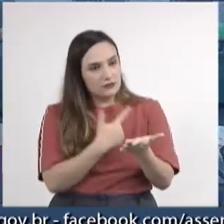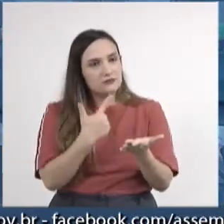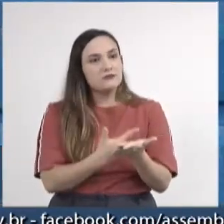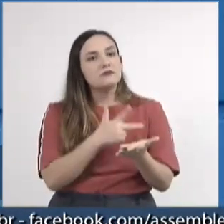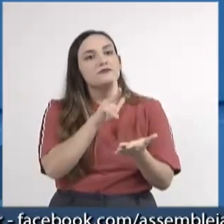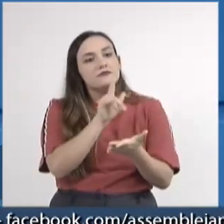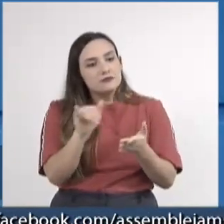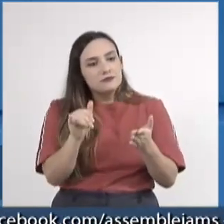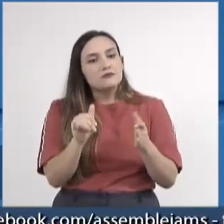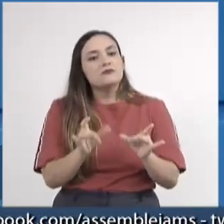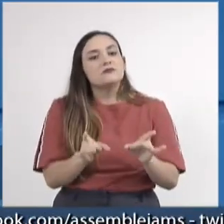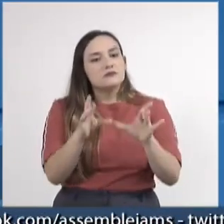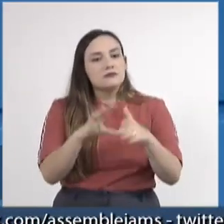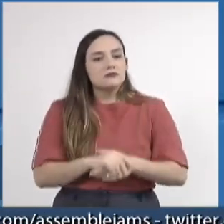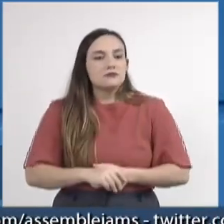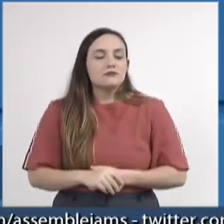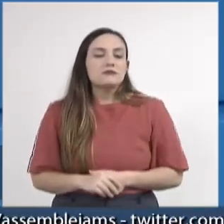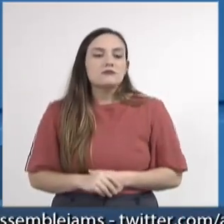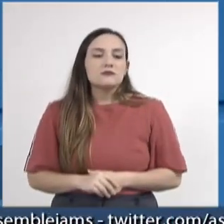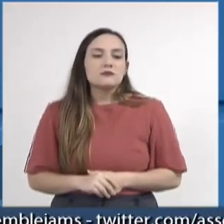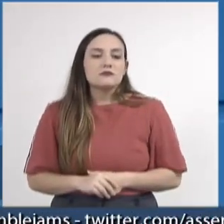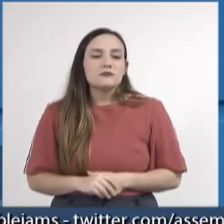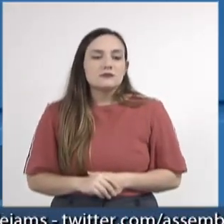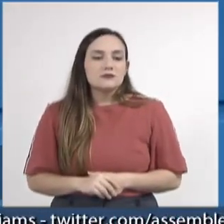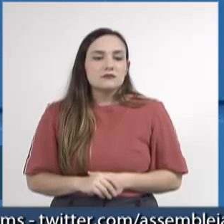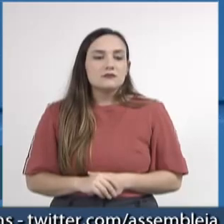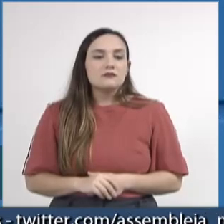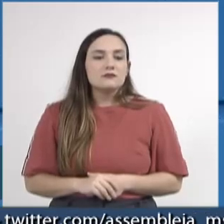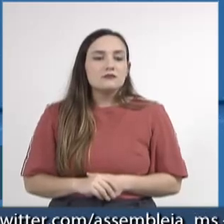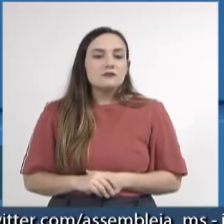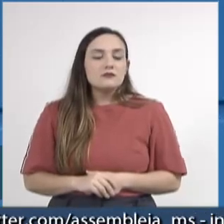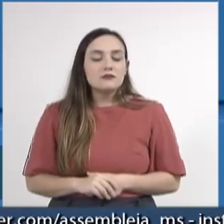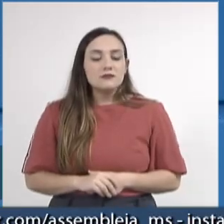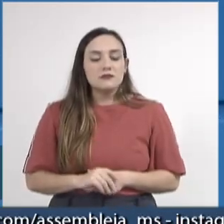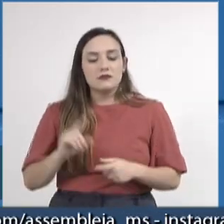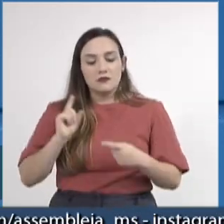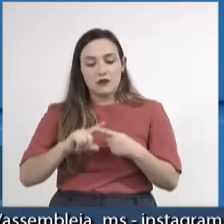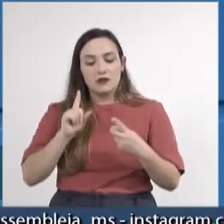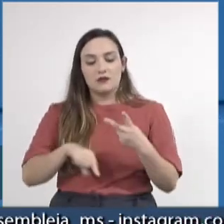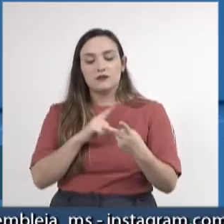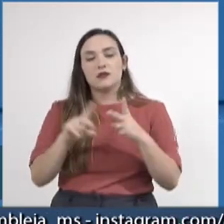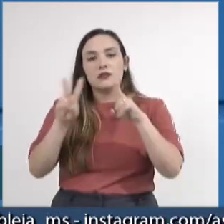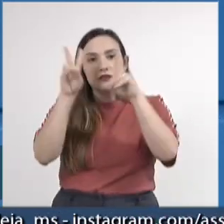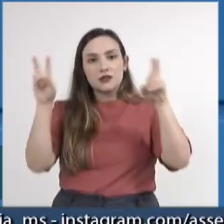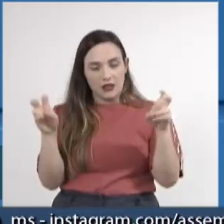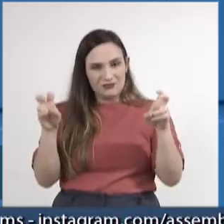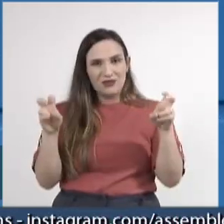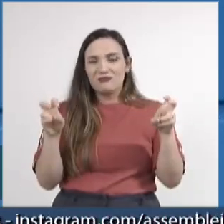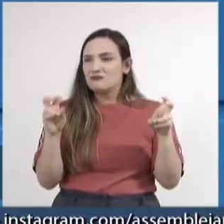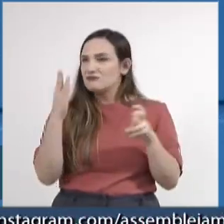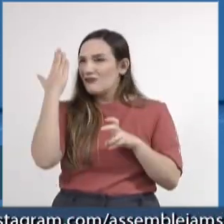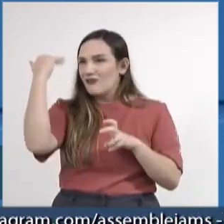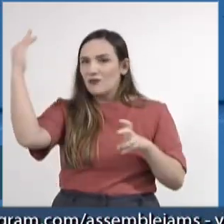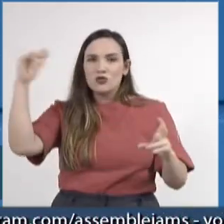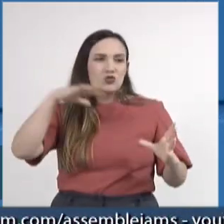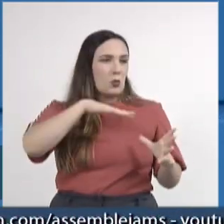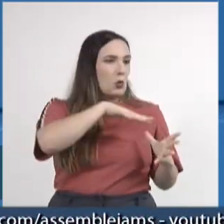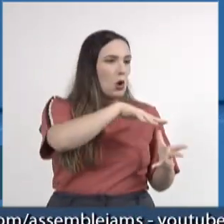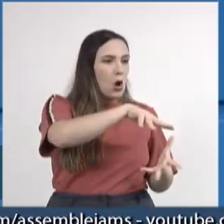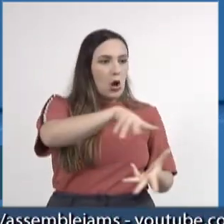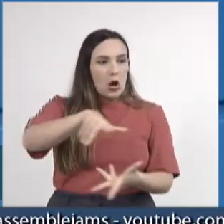estará à disposição. Segundo, sobre esse tema que repercutiu no mundo inteiro, que nós temos